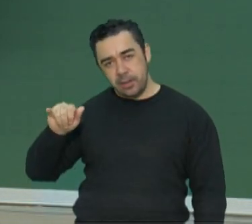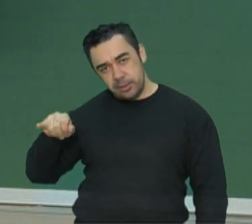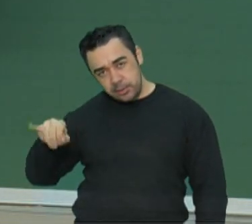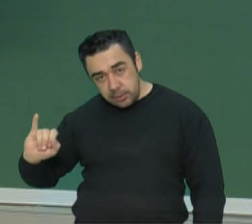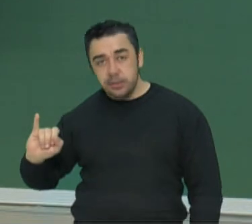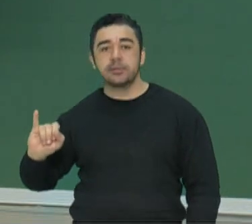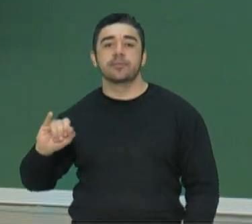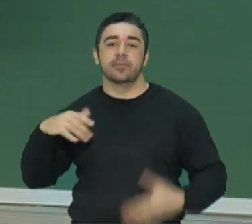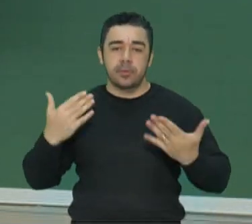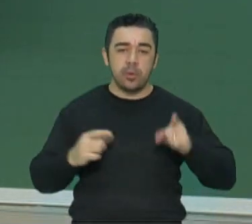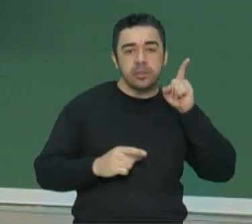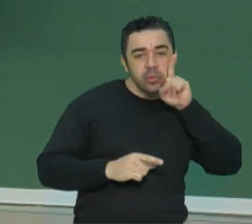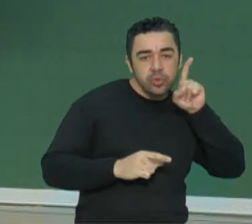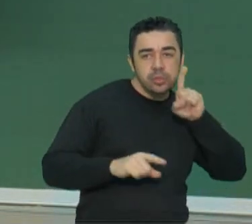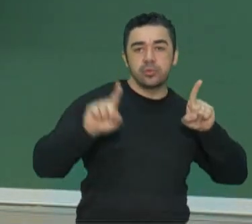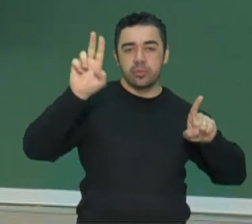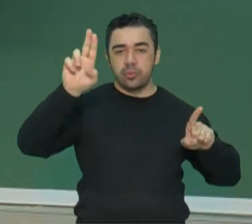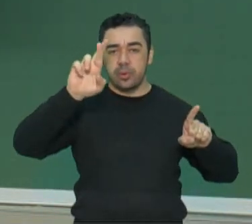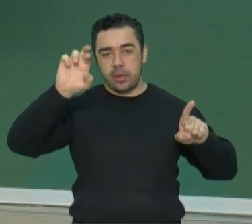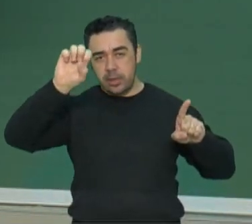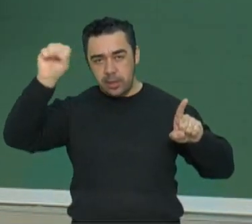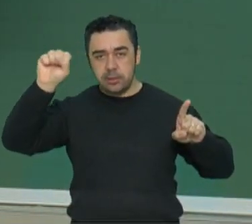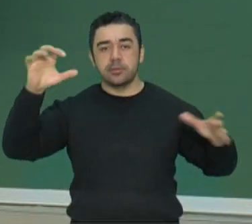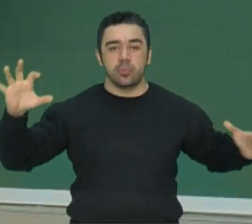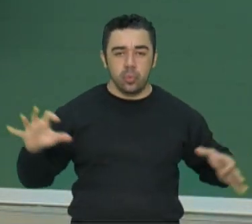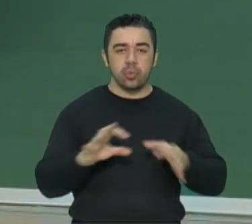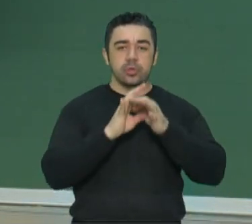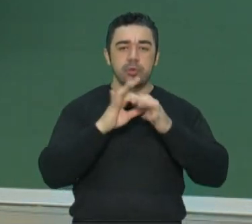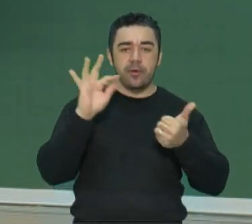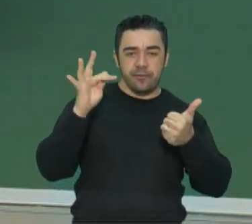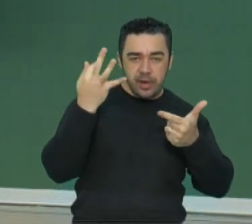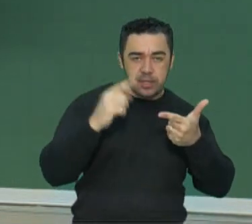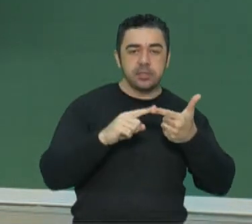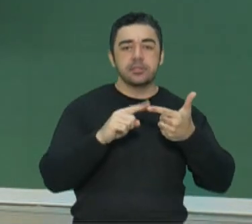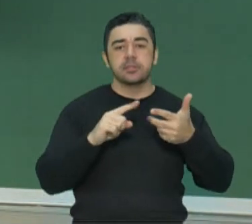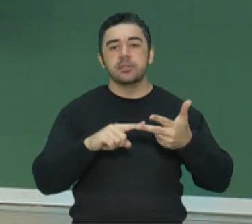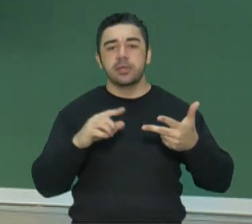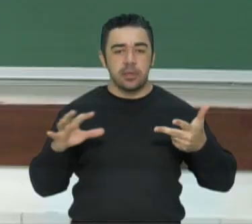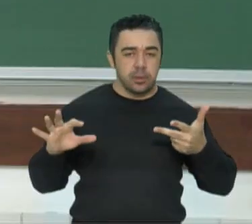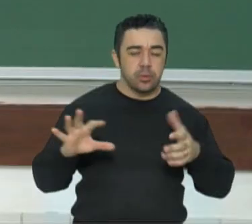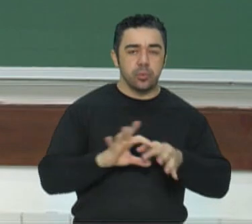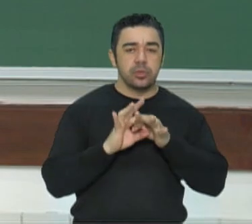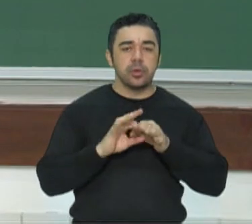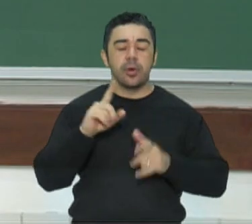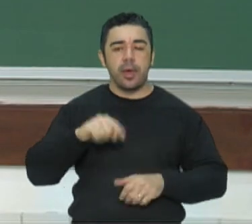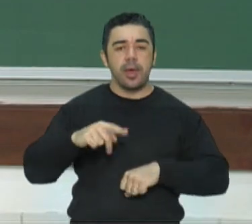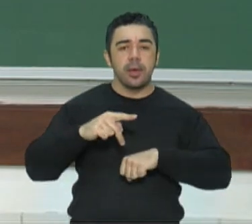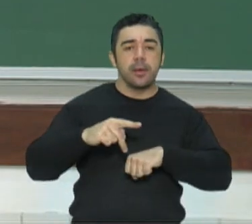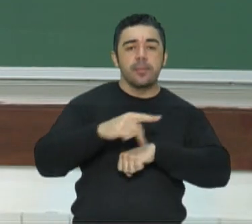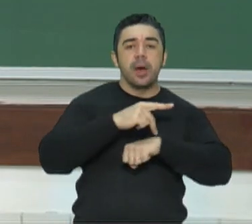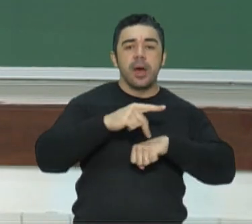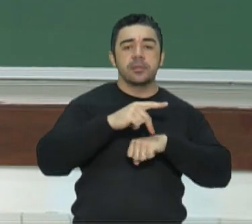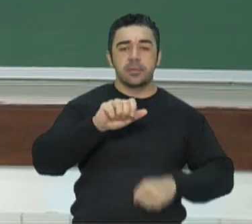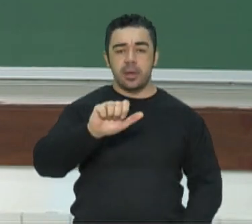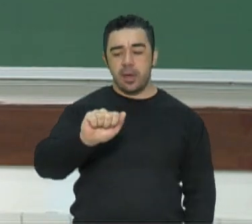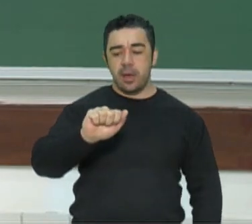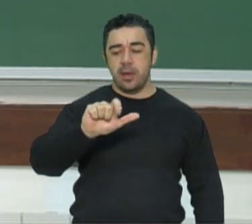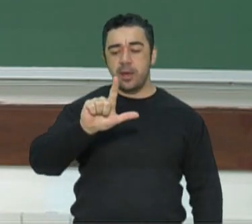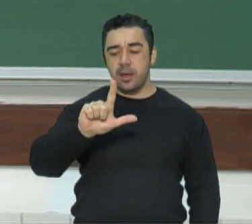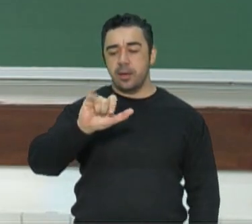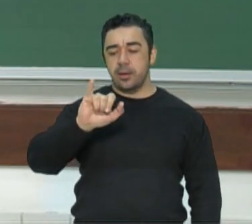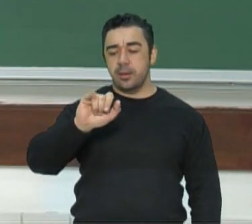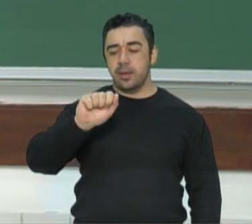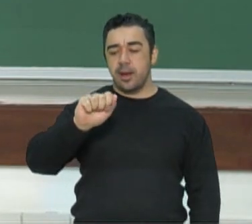Inglaterra e a França Livre e a vários outros países, então, no grupo que nós conhecemos como Os Aliados, ou